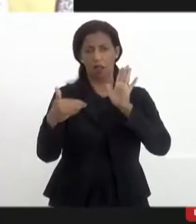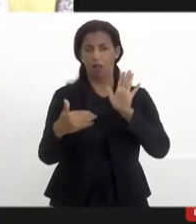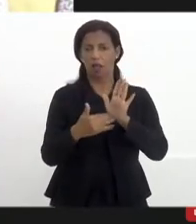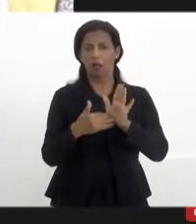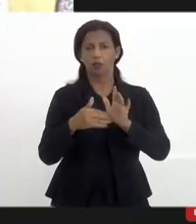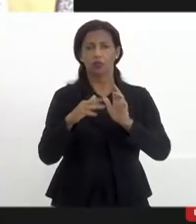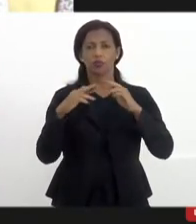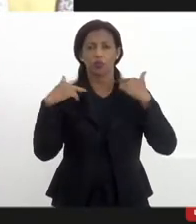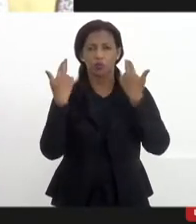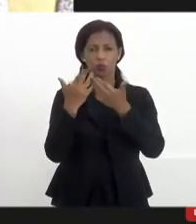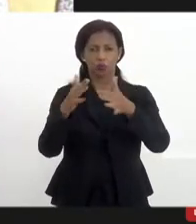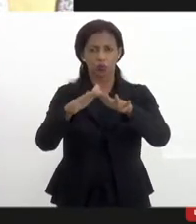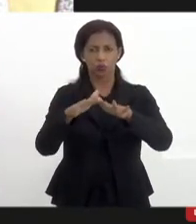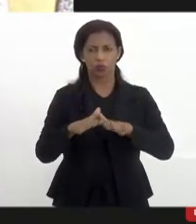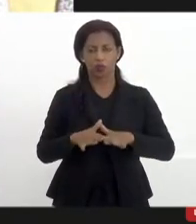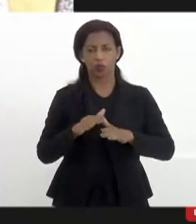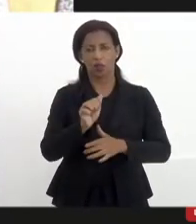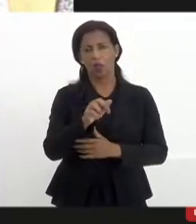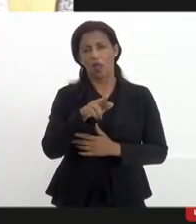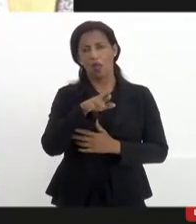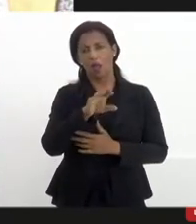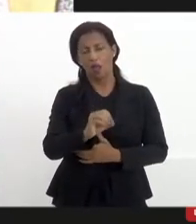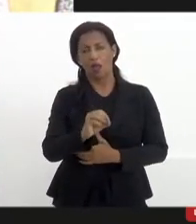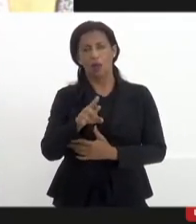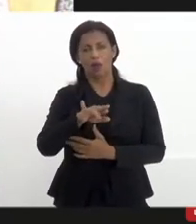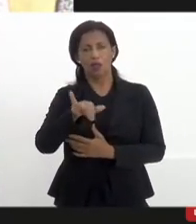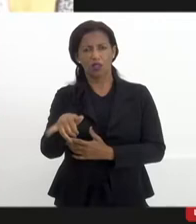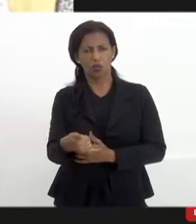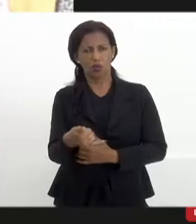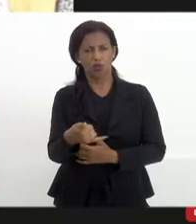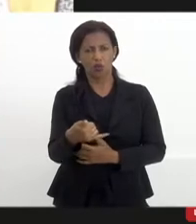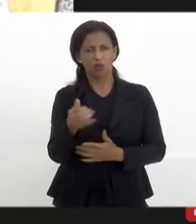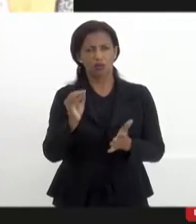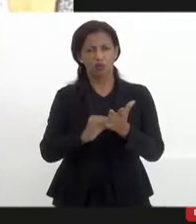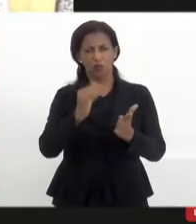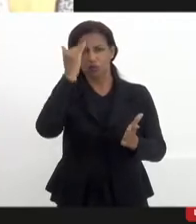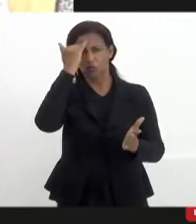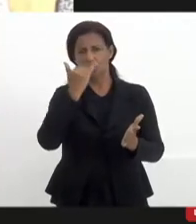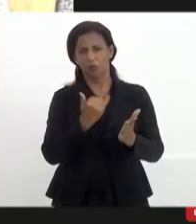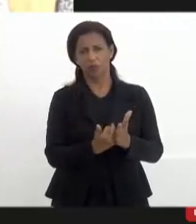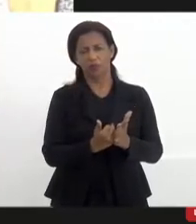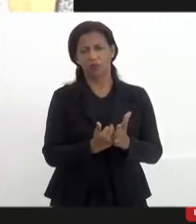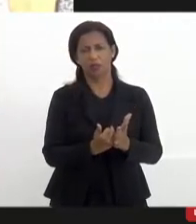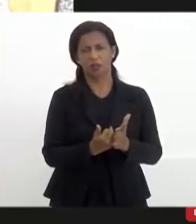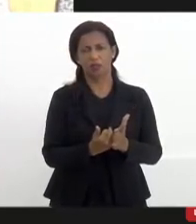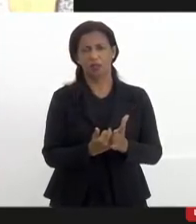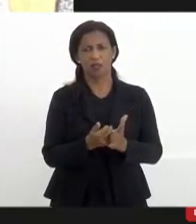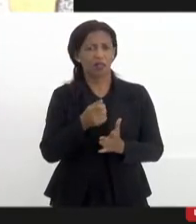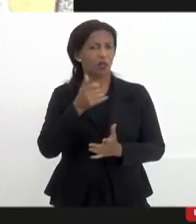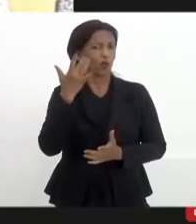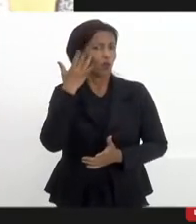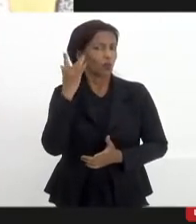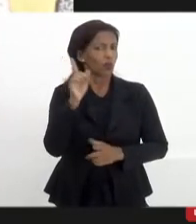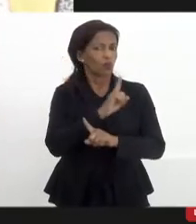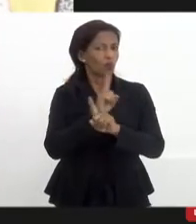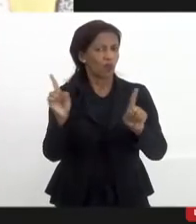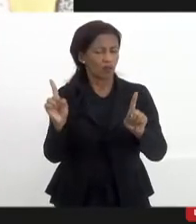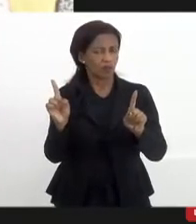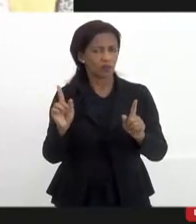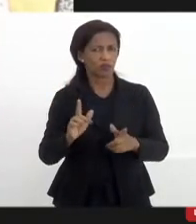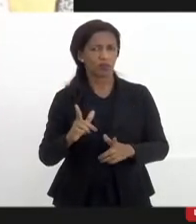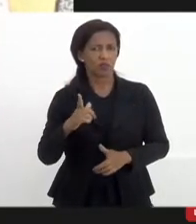Assembleia da Arco RJ definiu a desobediência civil como estratégia de luta. a gente não acha que